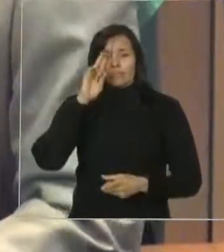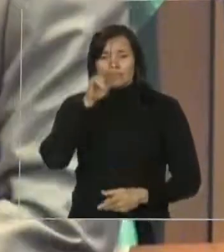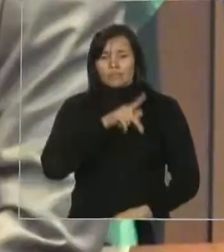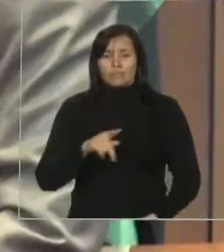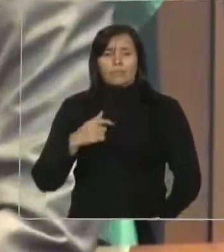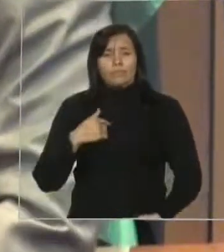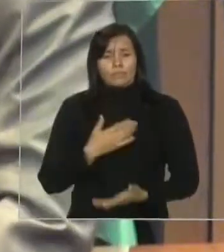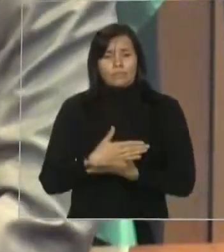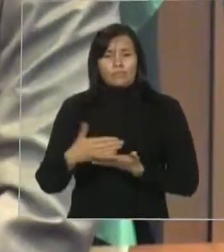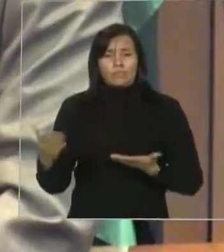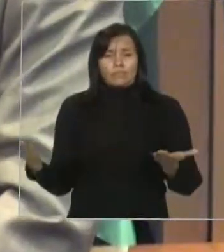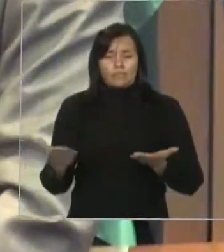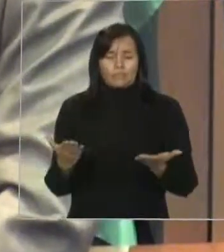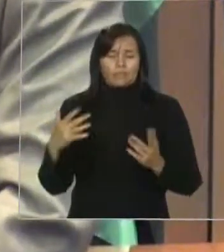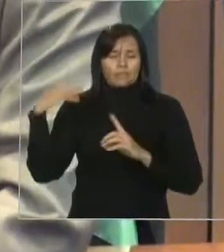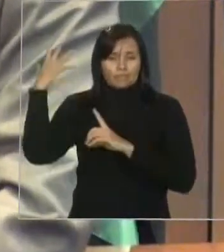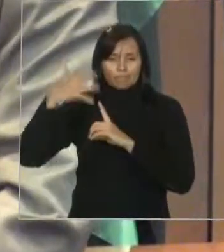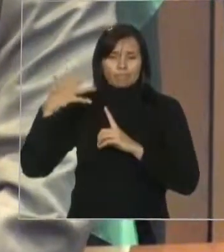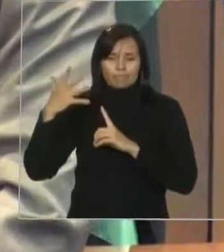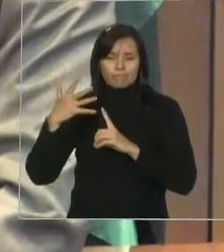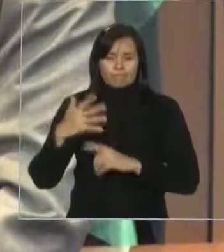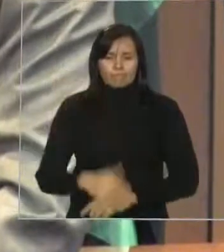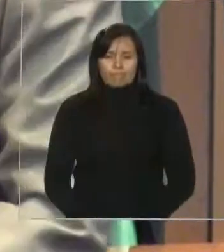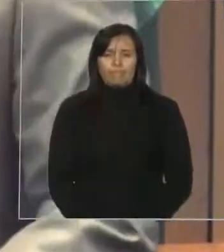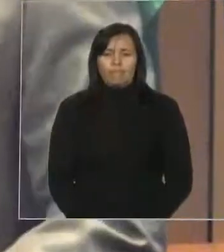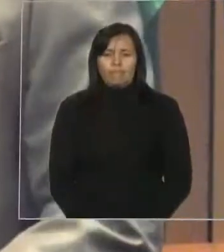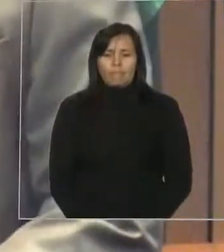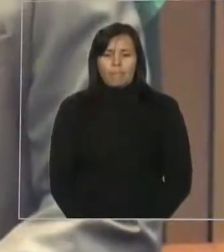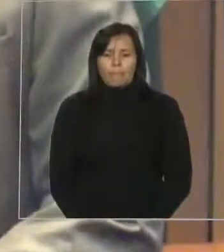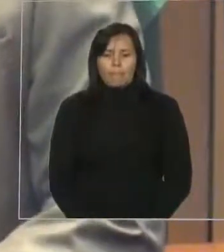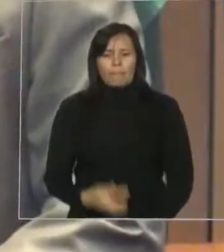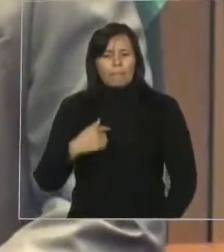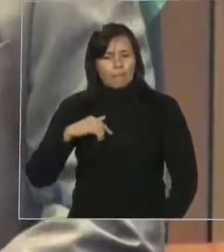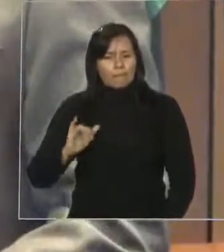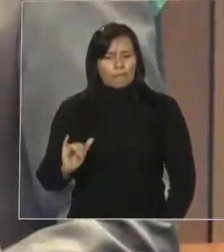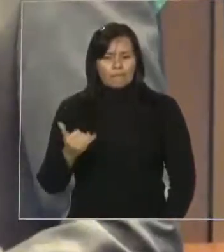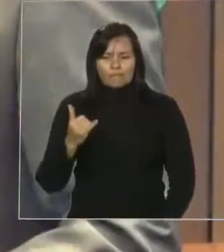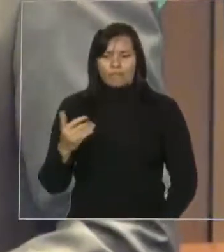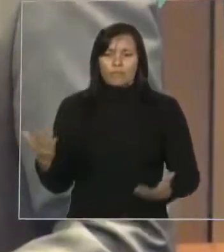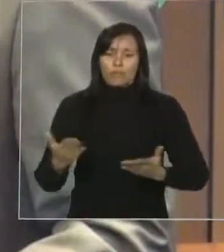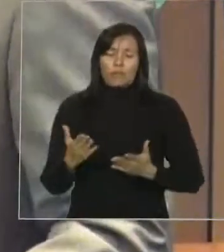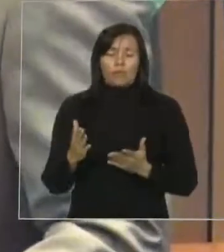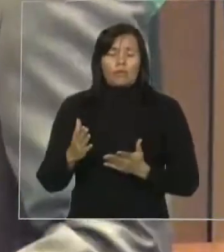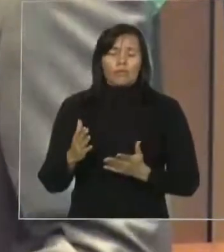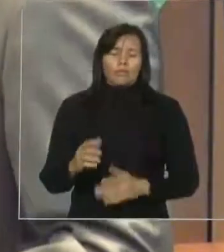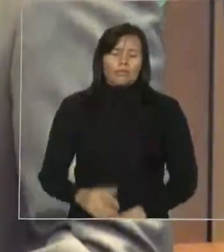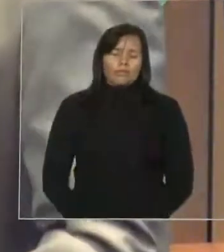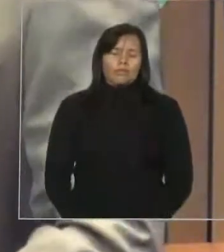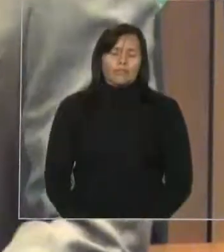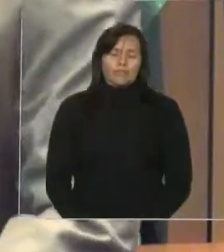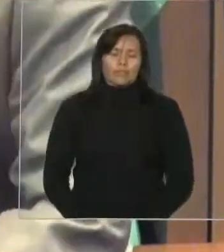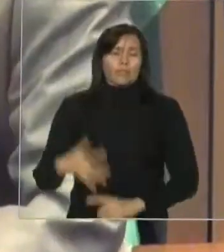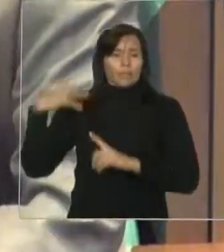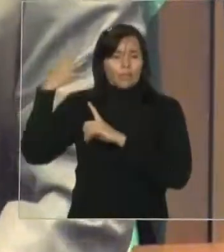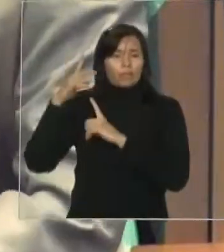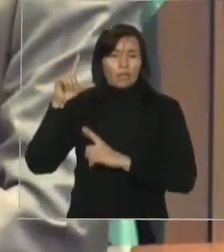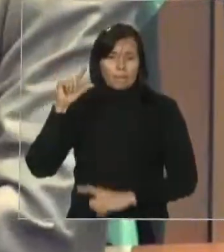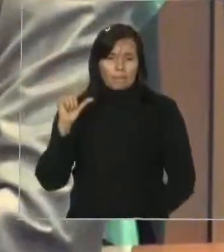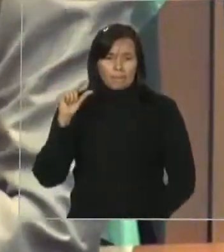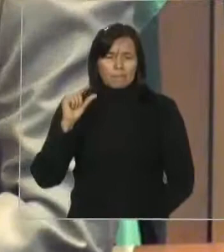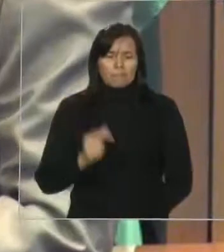iniciarmos o nosso pronunciamento, aproveitando um pequeno expediente, é para destacar a necessidade